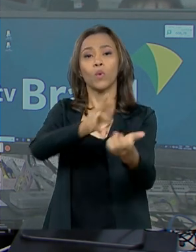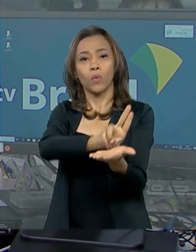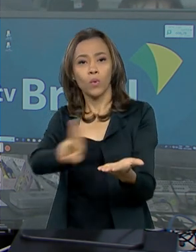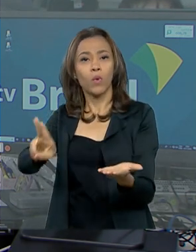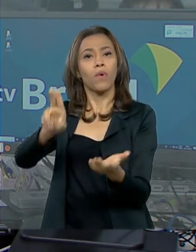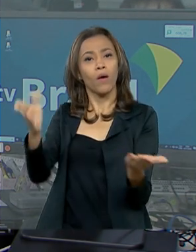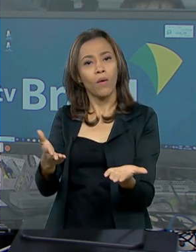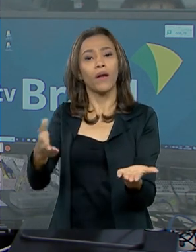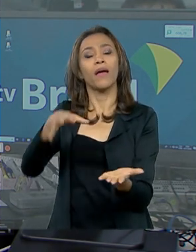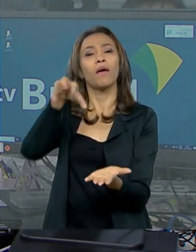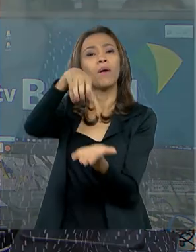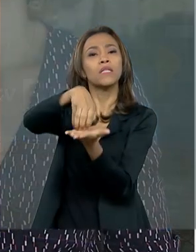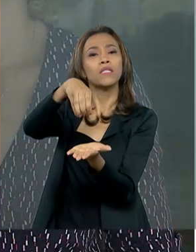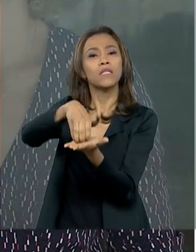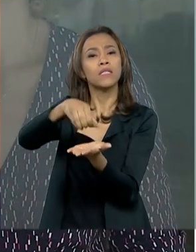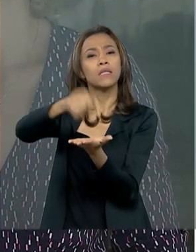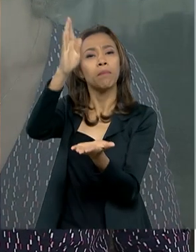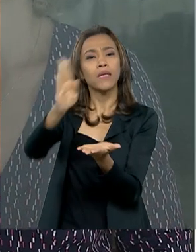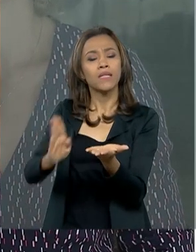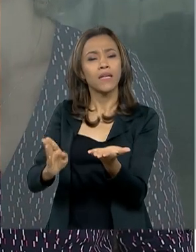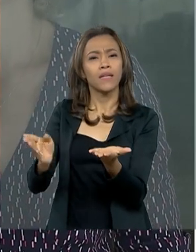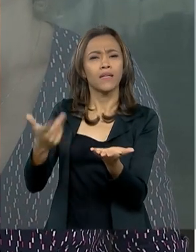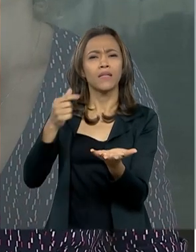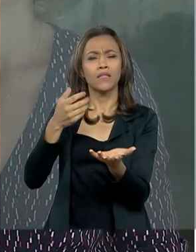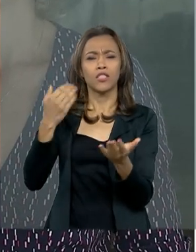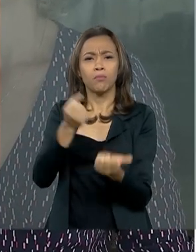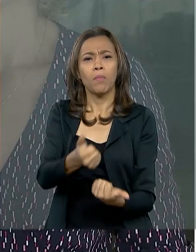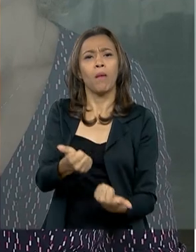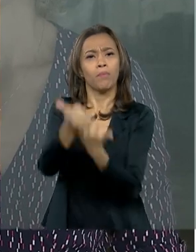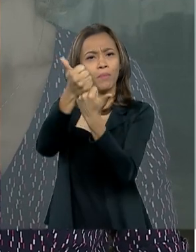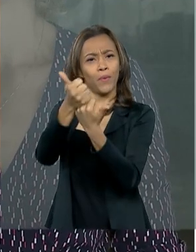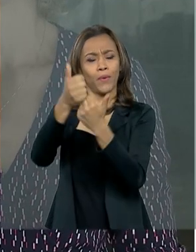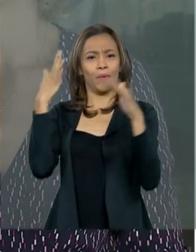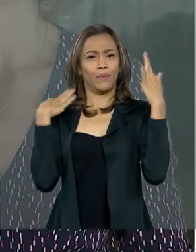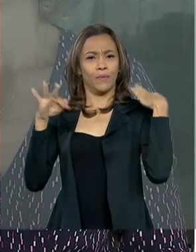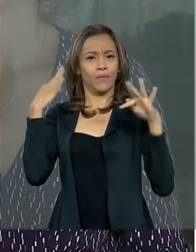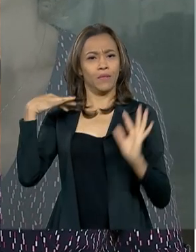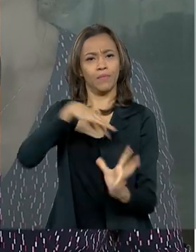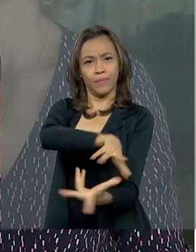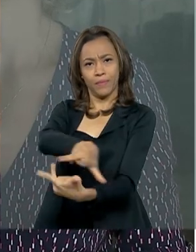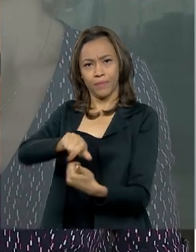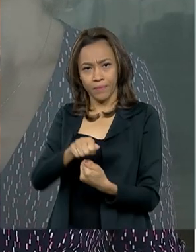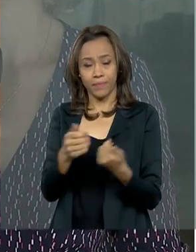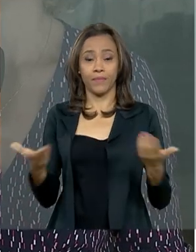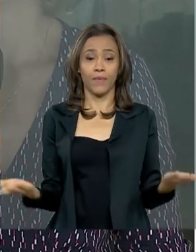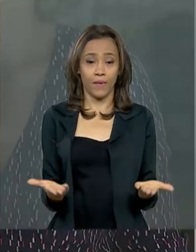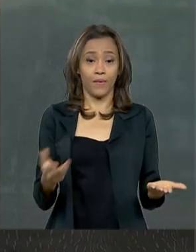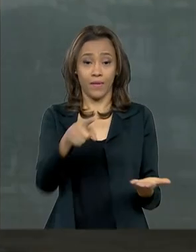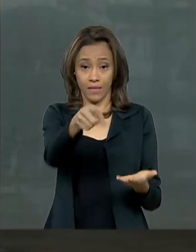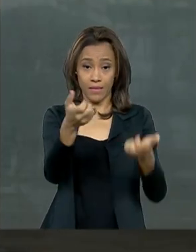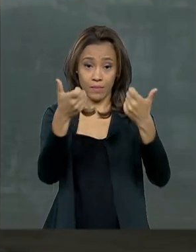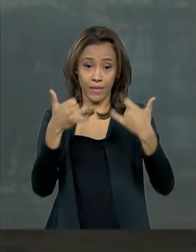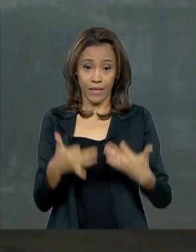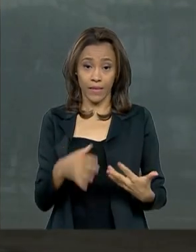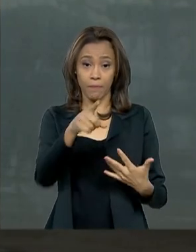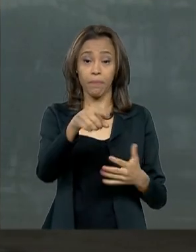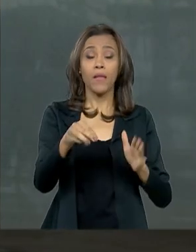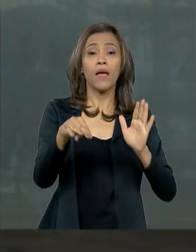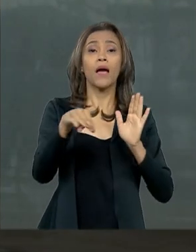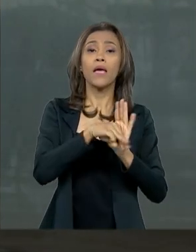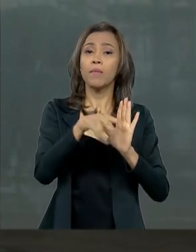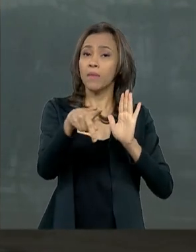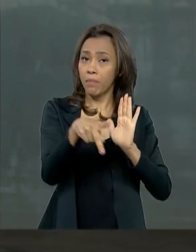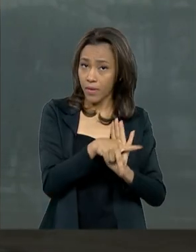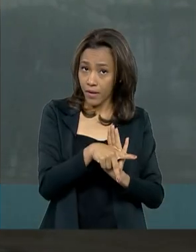repórter Daniele Popov explica para a gente agora. Dani, bom dia. Oi, Renata. Bom dia para você, bom dia a todos. Olha, a medida provisória